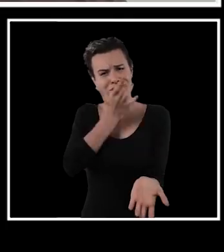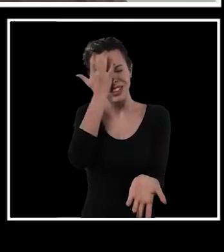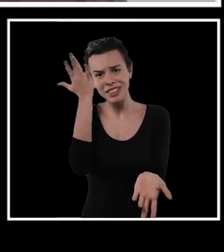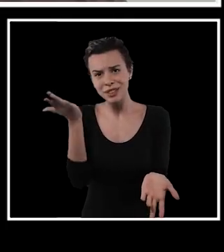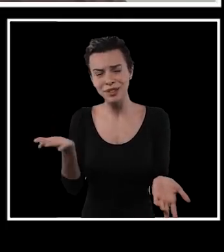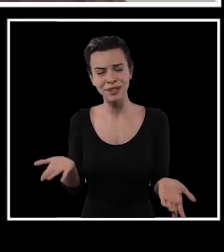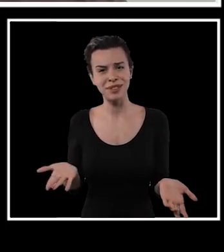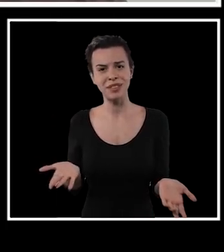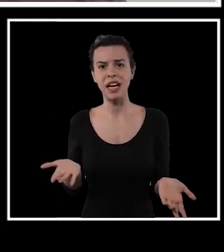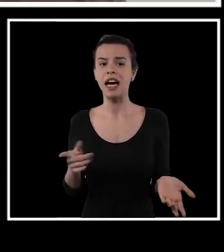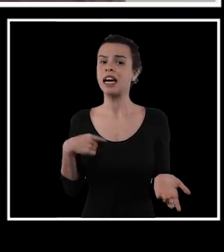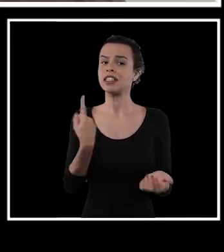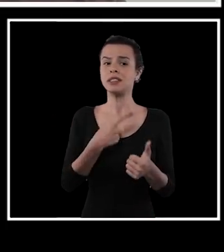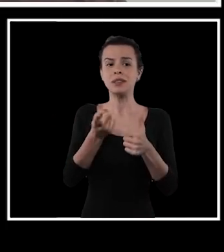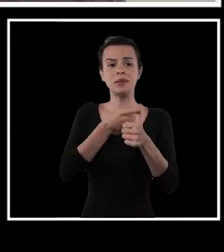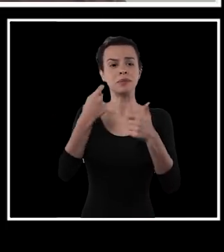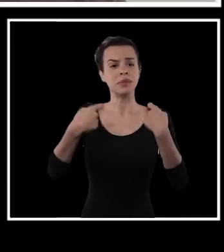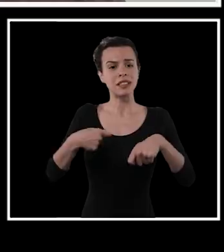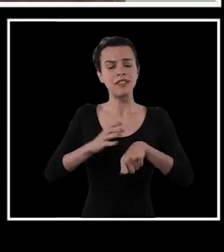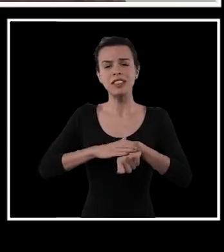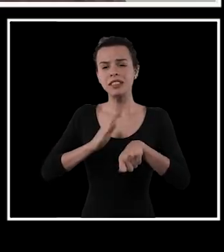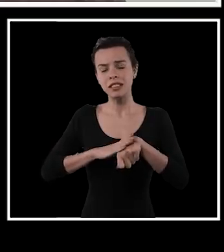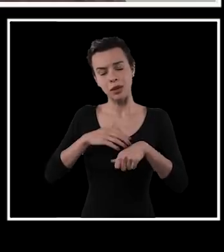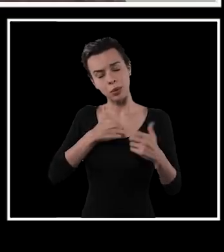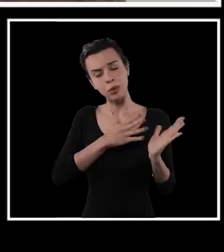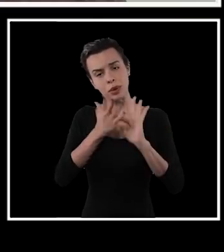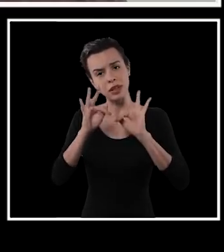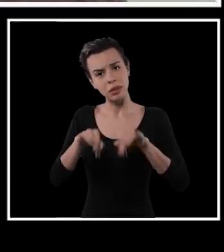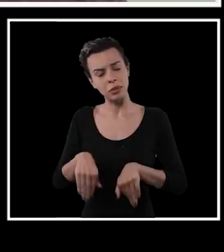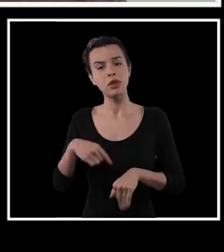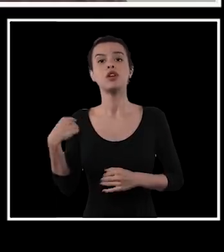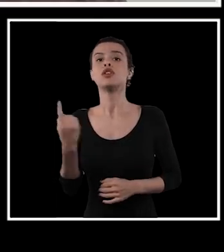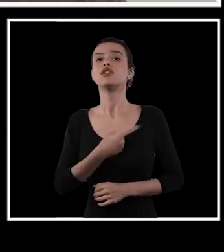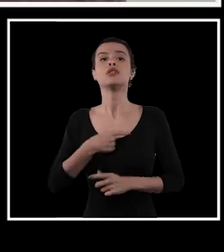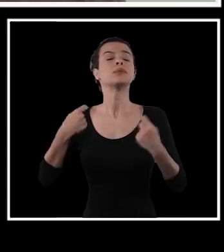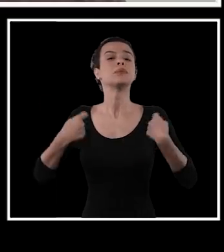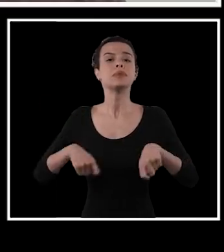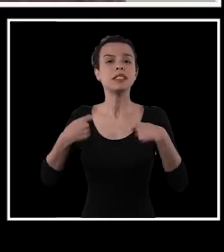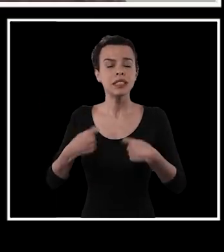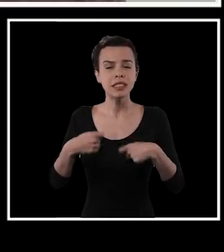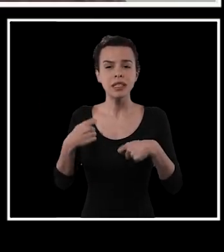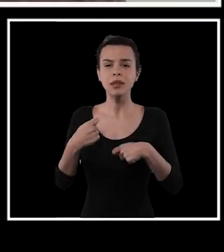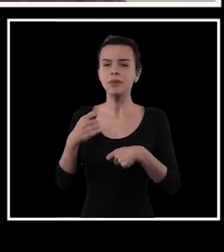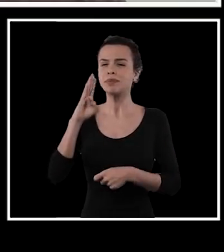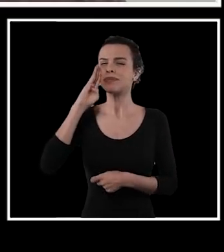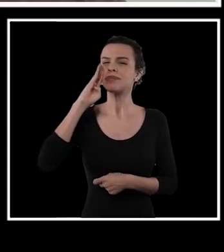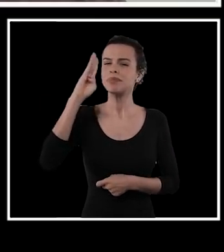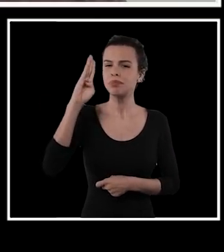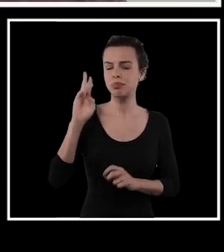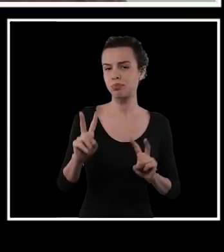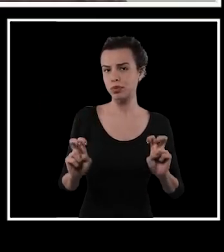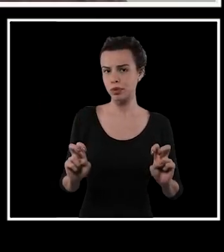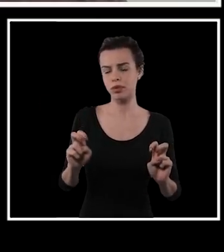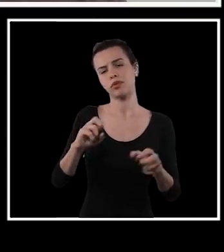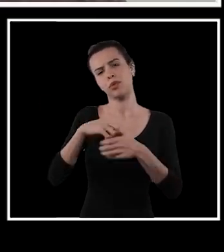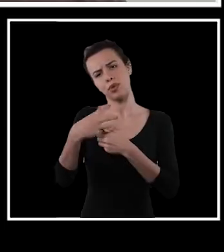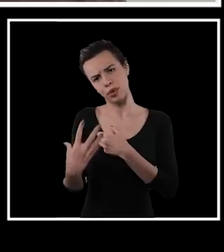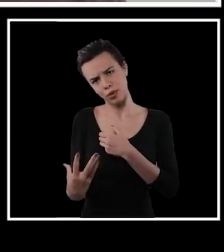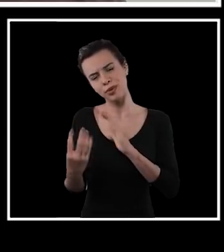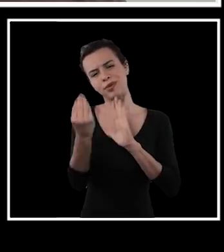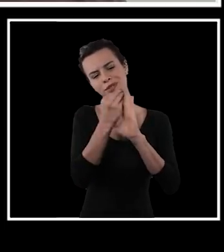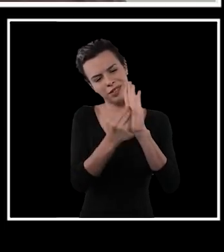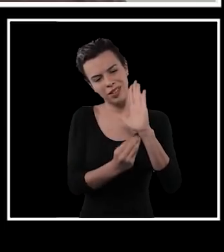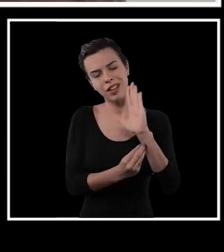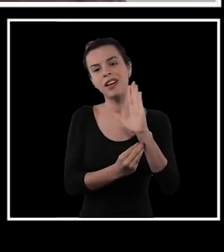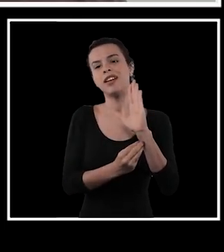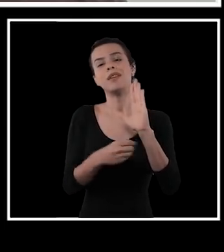Então, a primeira coisa que a tem que fazer e termino com isso é o seguinte, nós precisamos colocar como um ponto fundamental, e aí a gente pode falar de conteúdo,